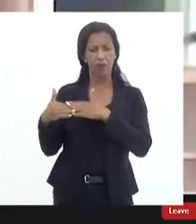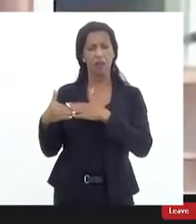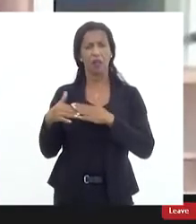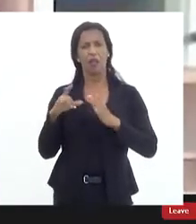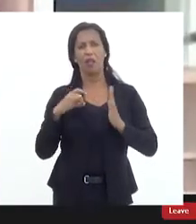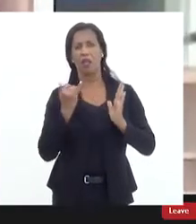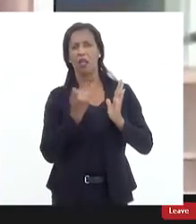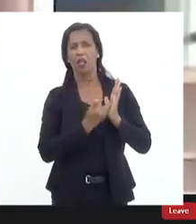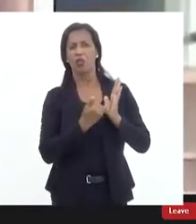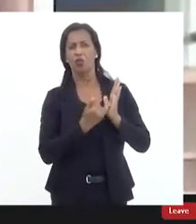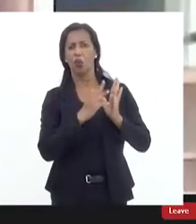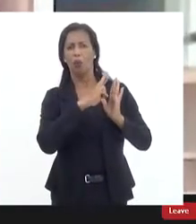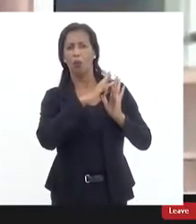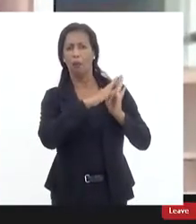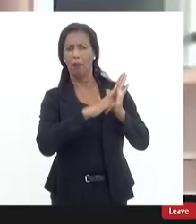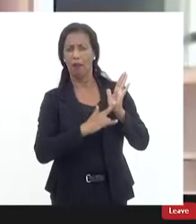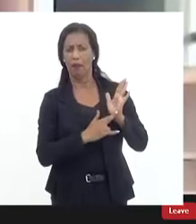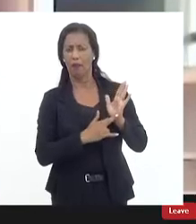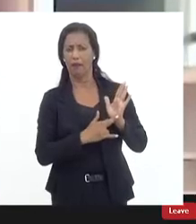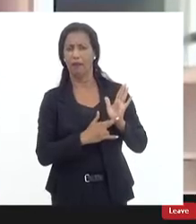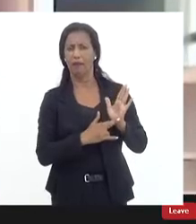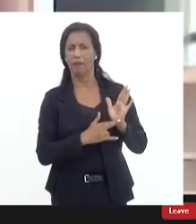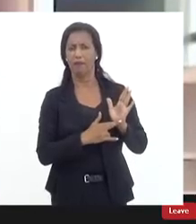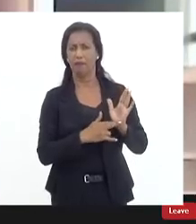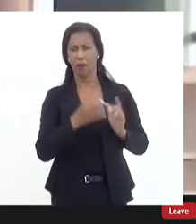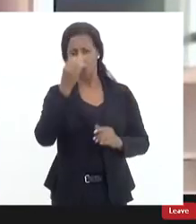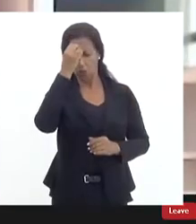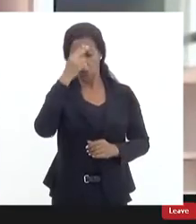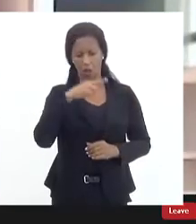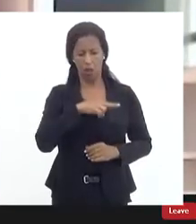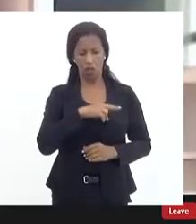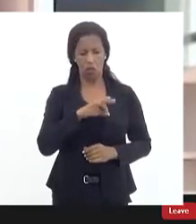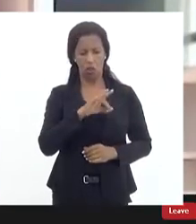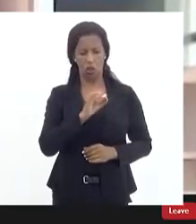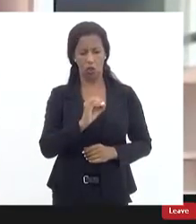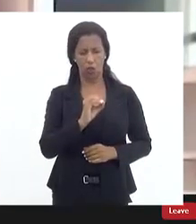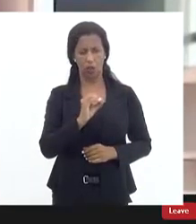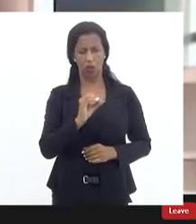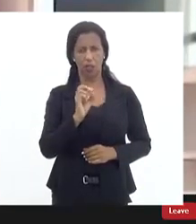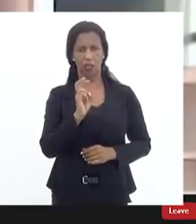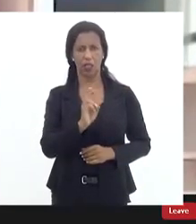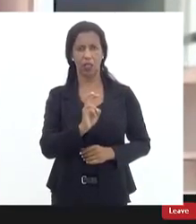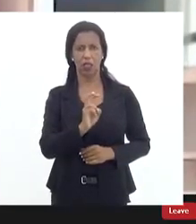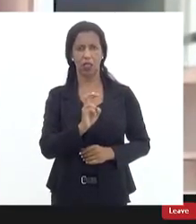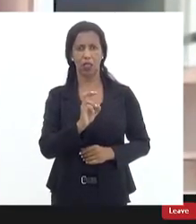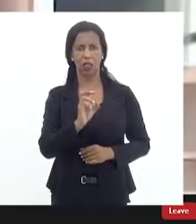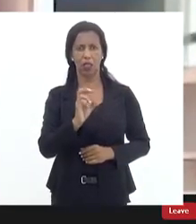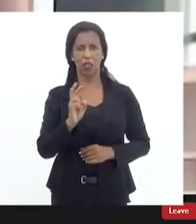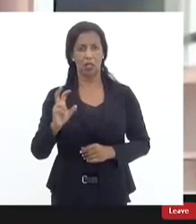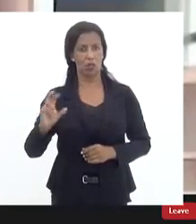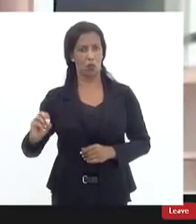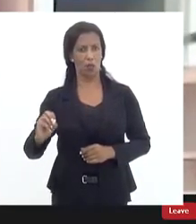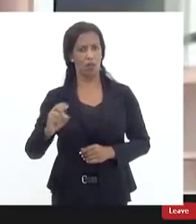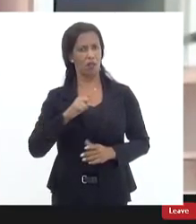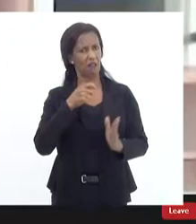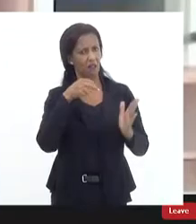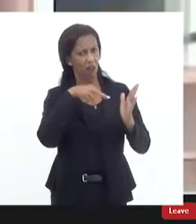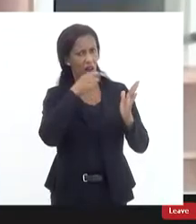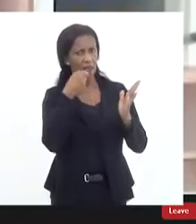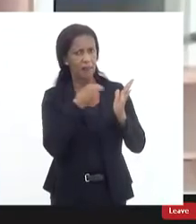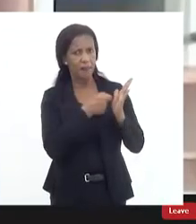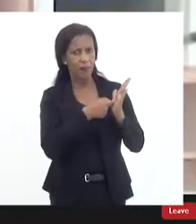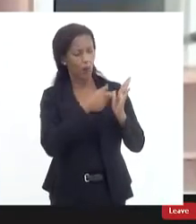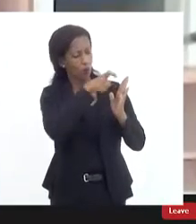instrução normativa salvo engano a nota 550 em que ela expressamente determina e